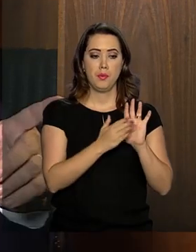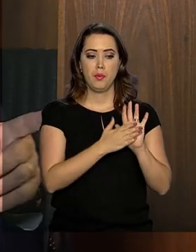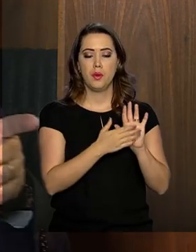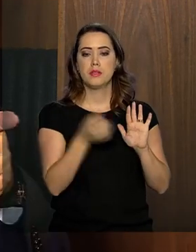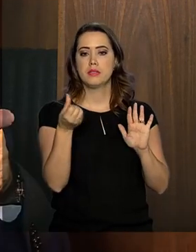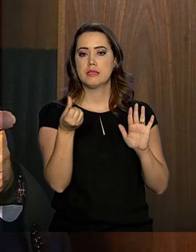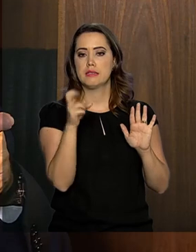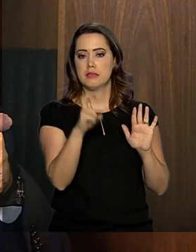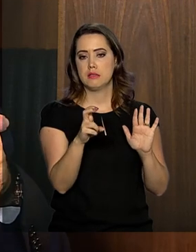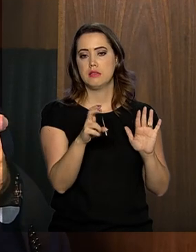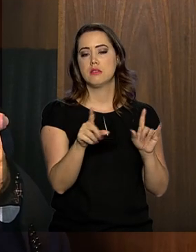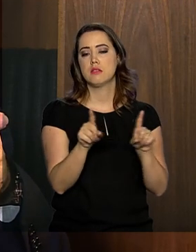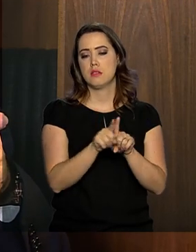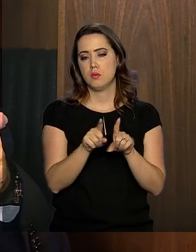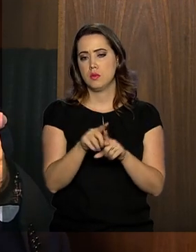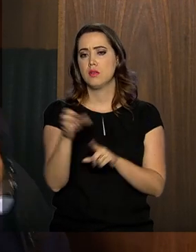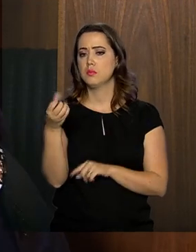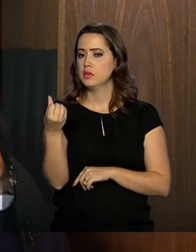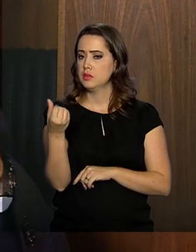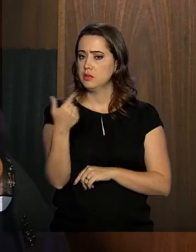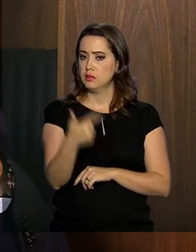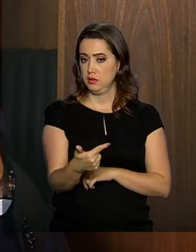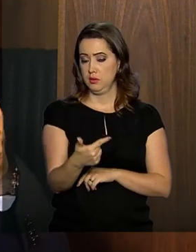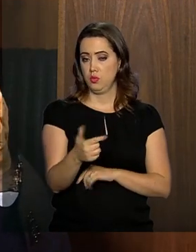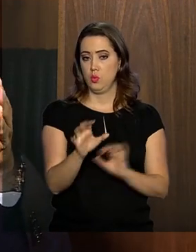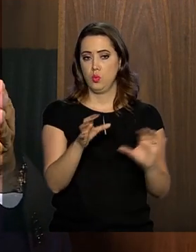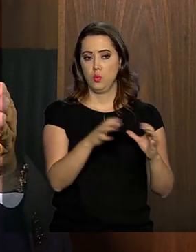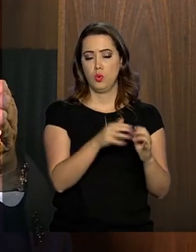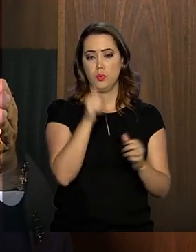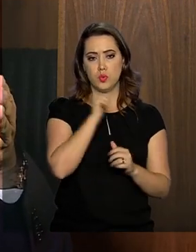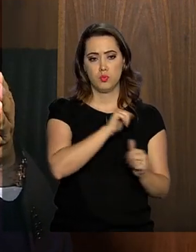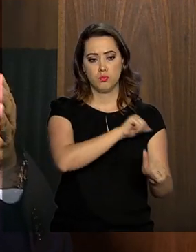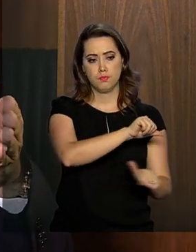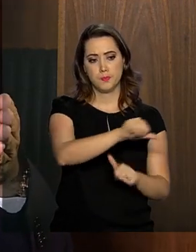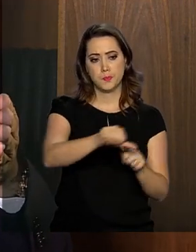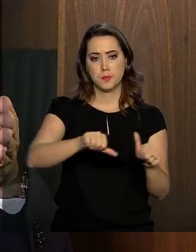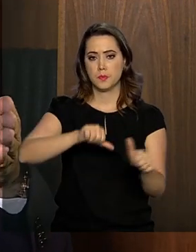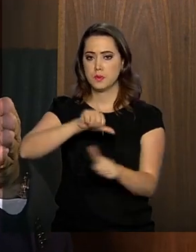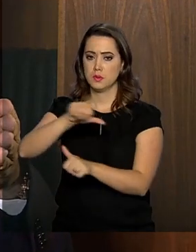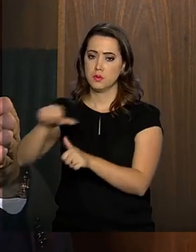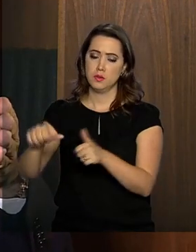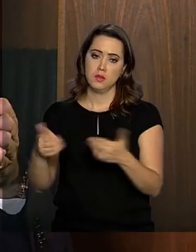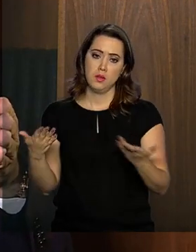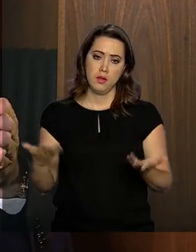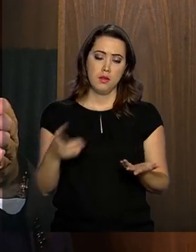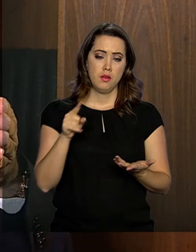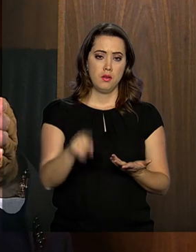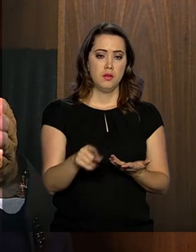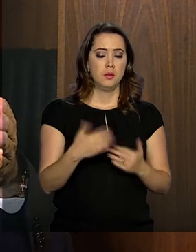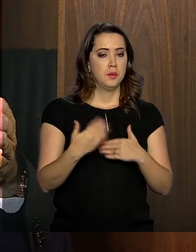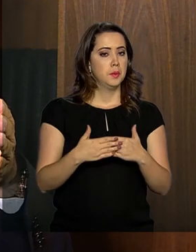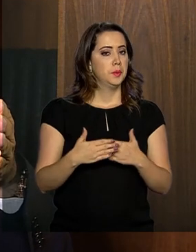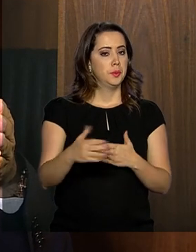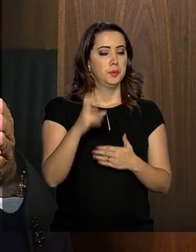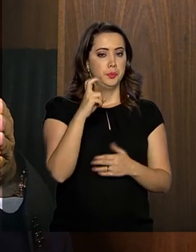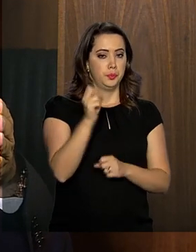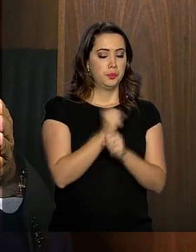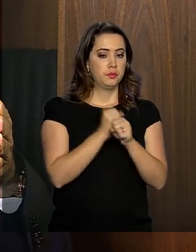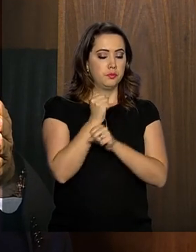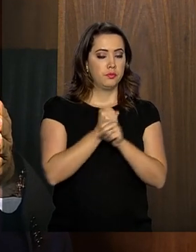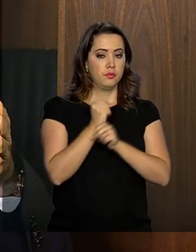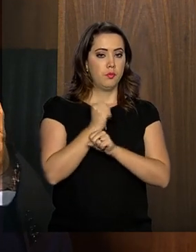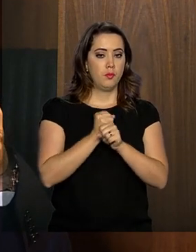Então a transição das mulheres no regime geral, que a grande maioria vai ser de 60 anos a 62, ao longo de 5 anos,